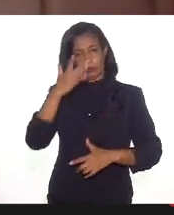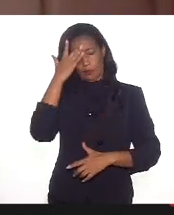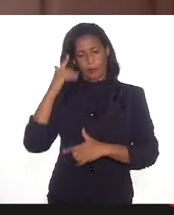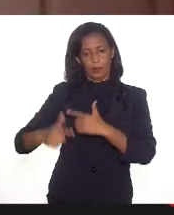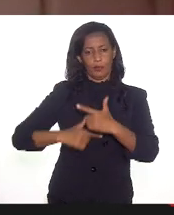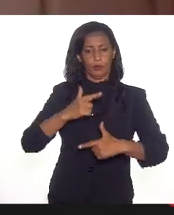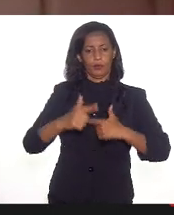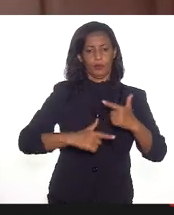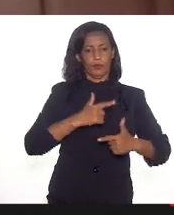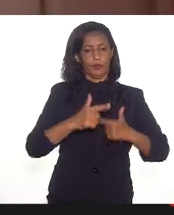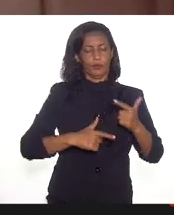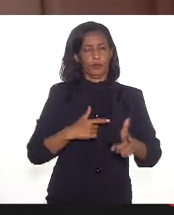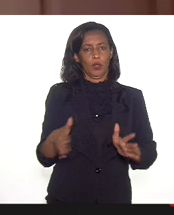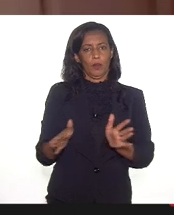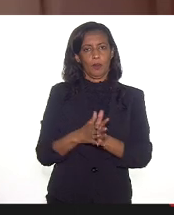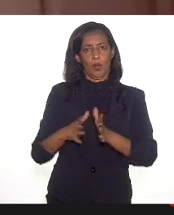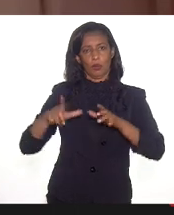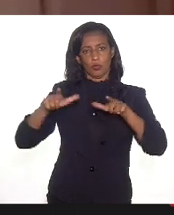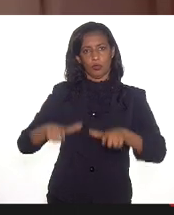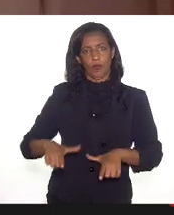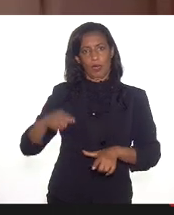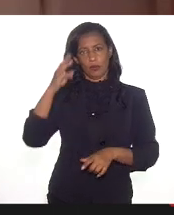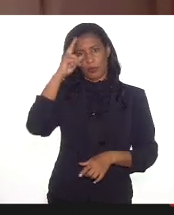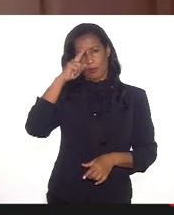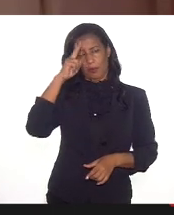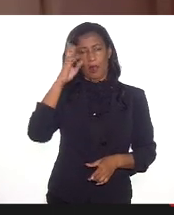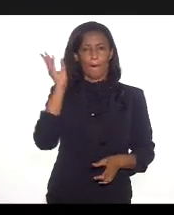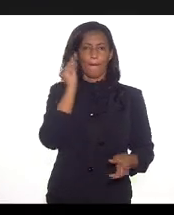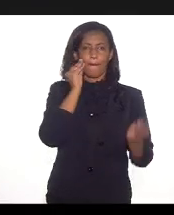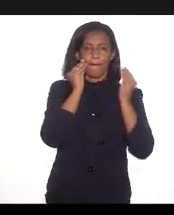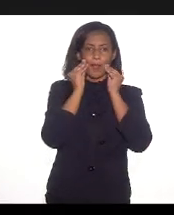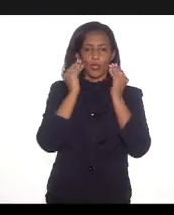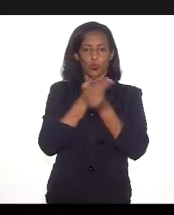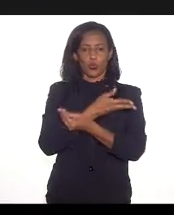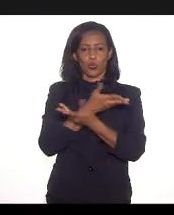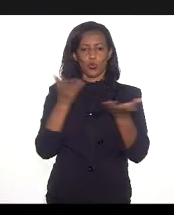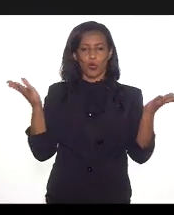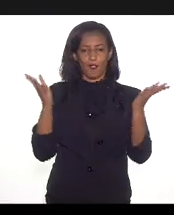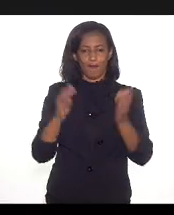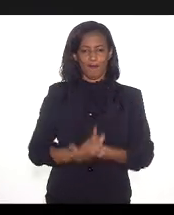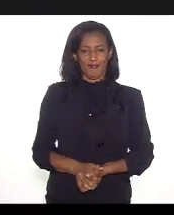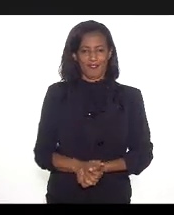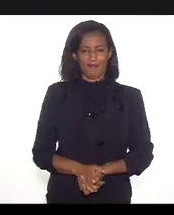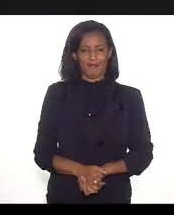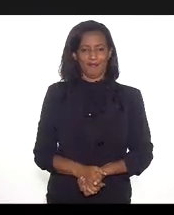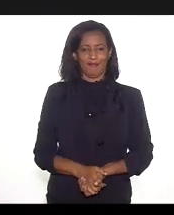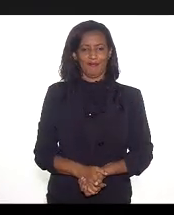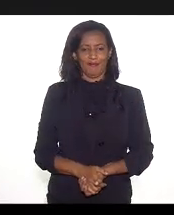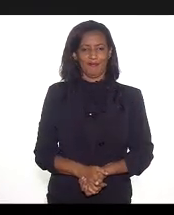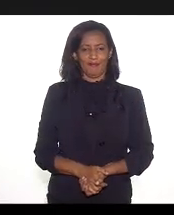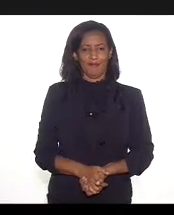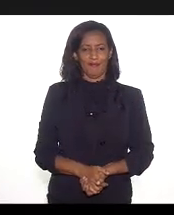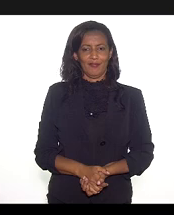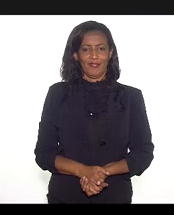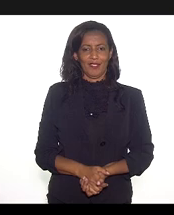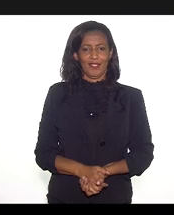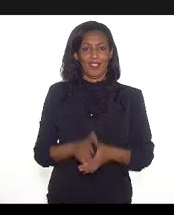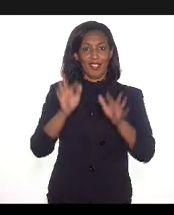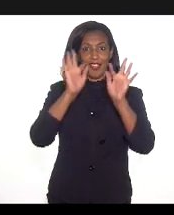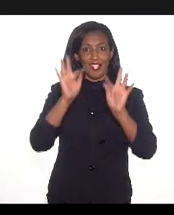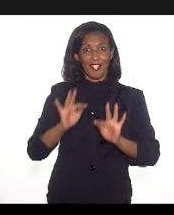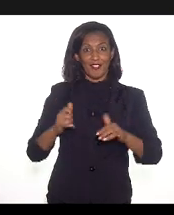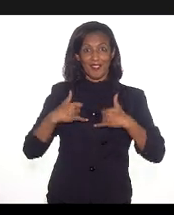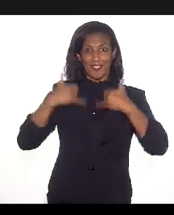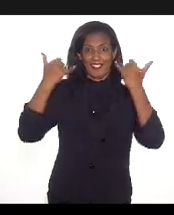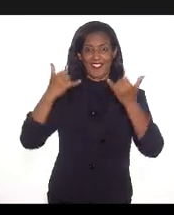e sobre a situação dos próprios espaços de memória. Beijo para todo mundo. Salve, salve! Tchau, amigo. Feliz aniversário!